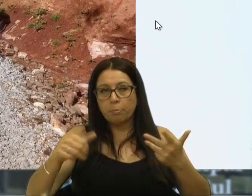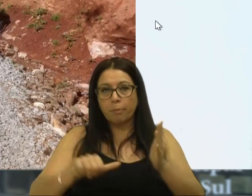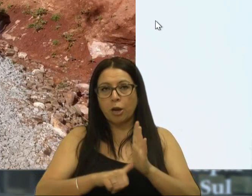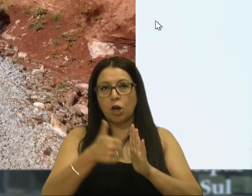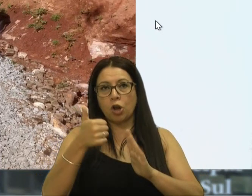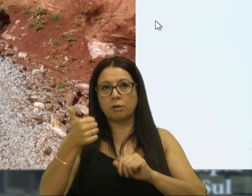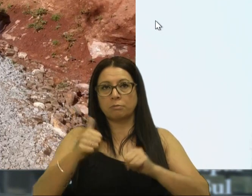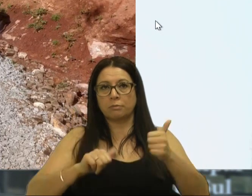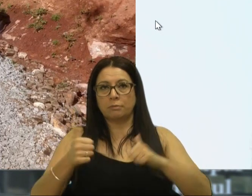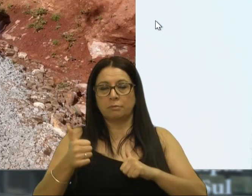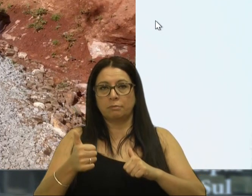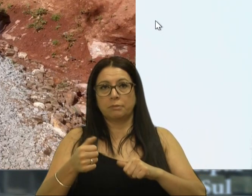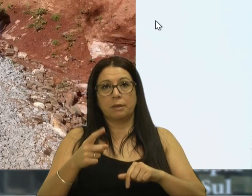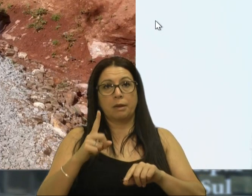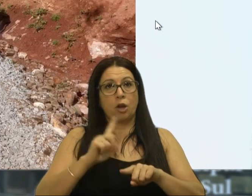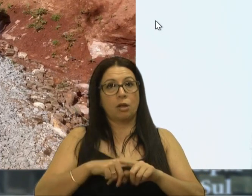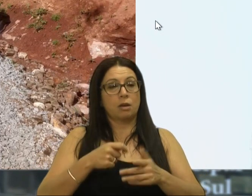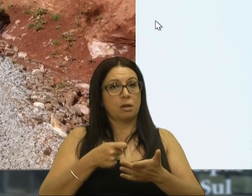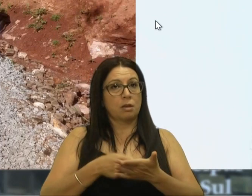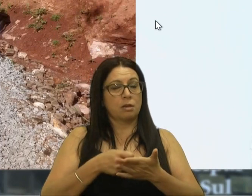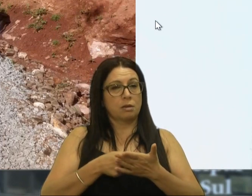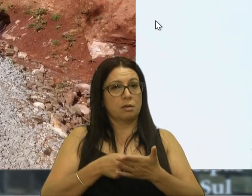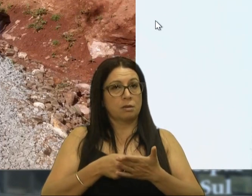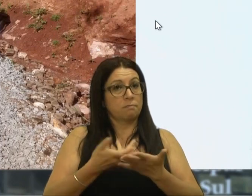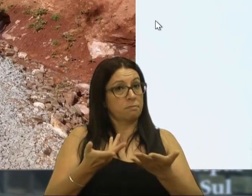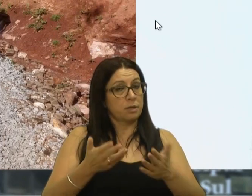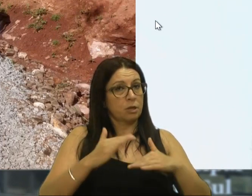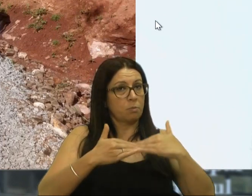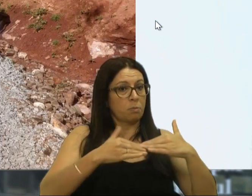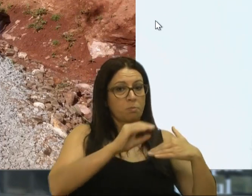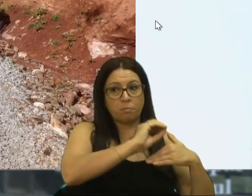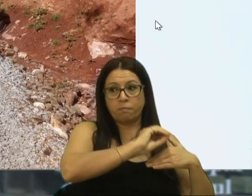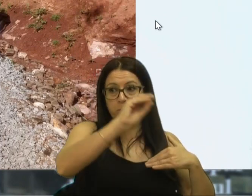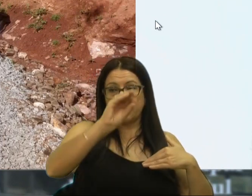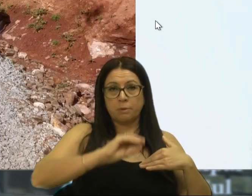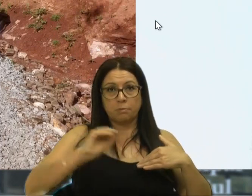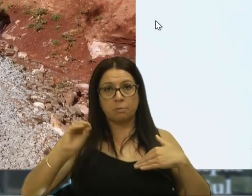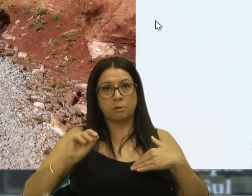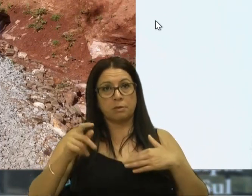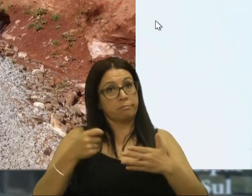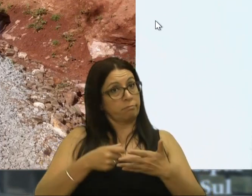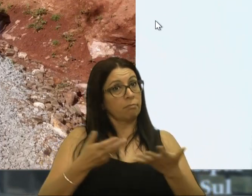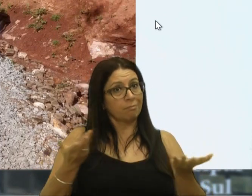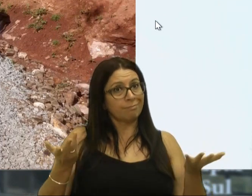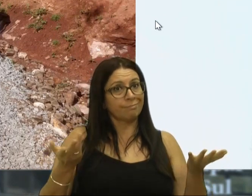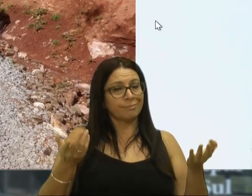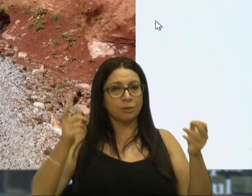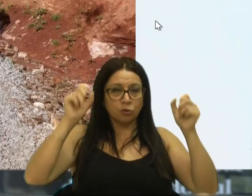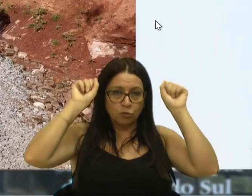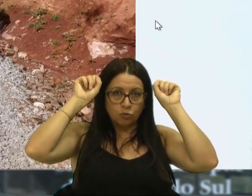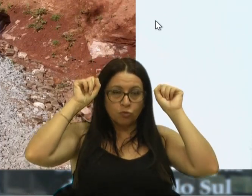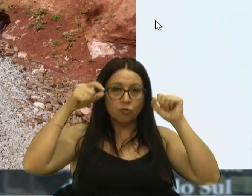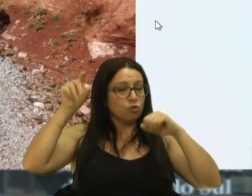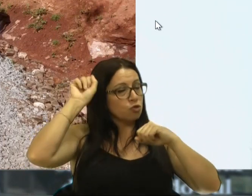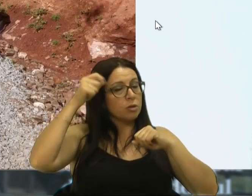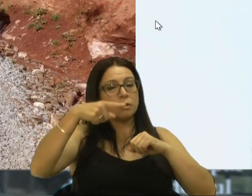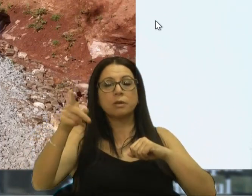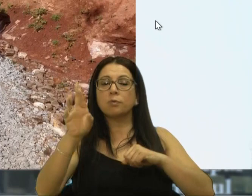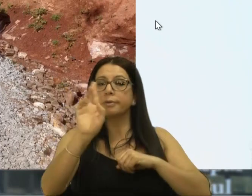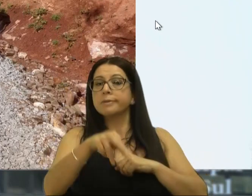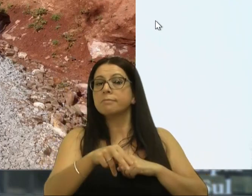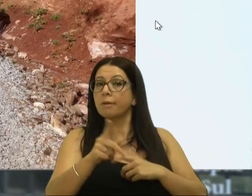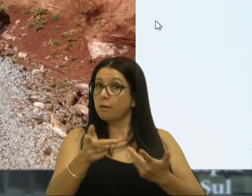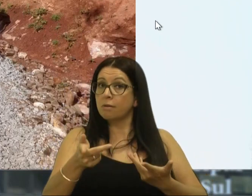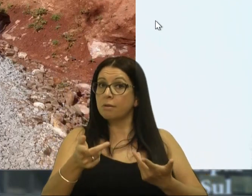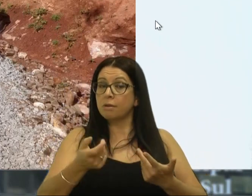Mas também, na hora de cobrar, de transportar a produção, eles cobram. E com razão, né? É o mínimo,